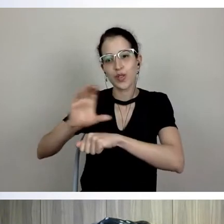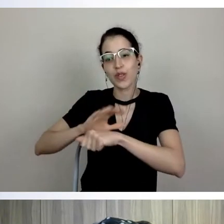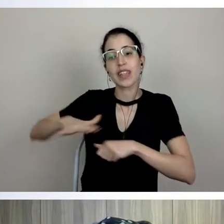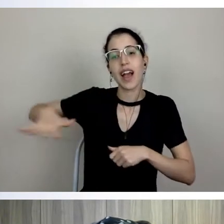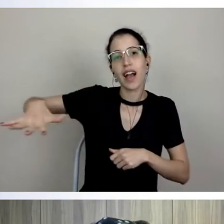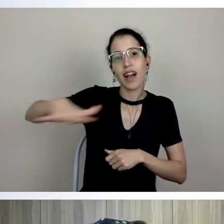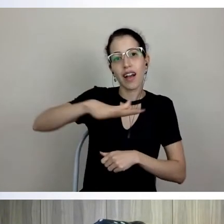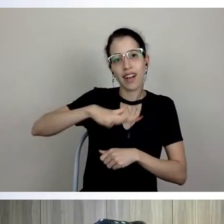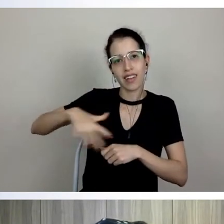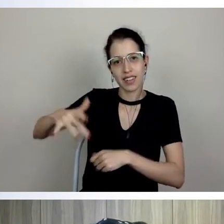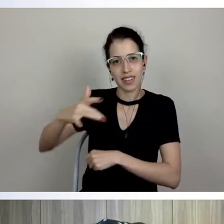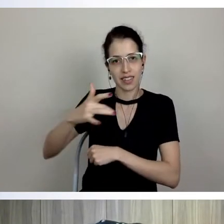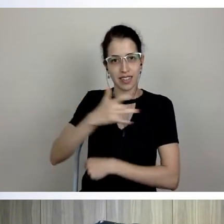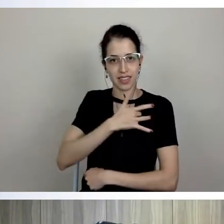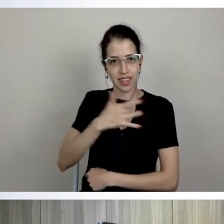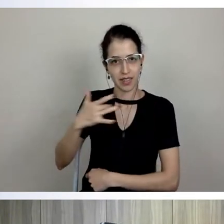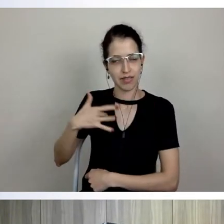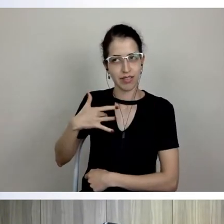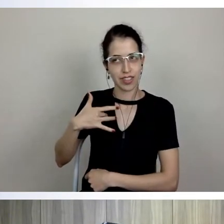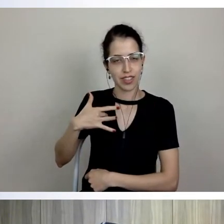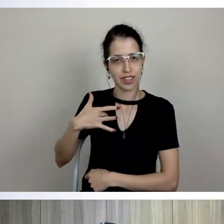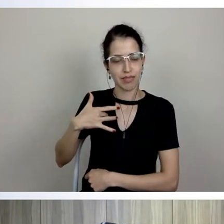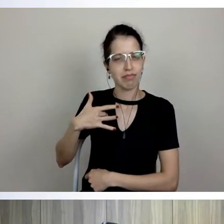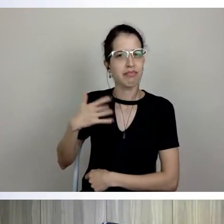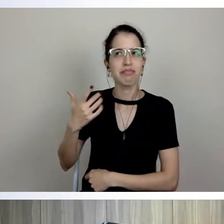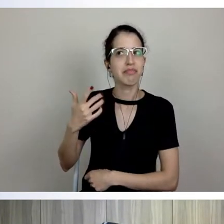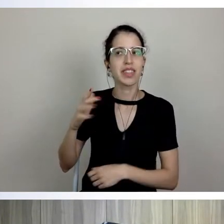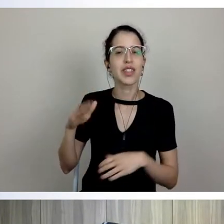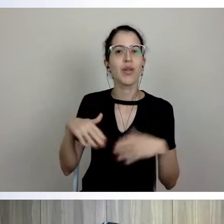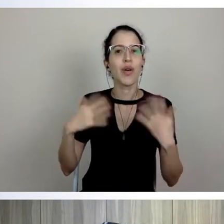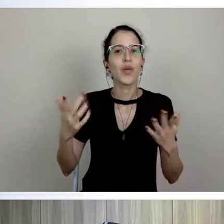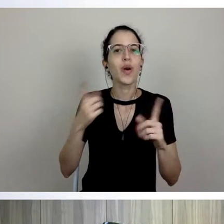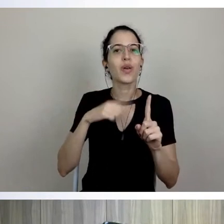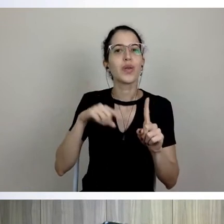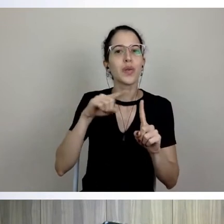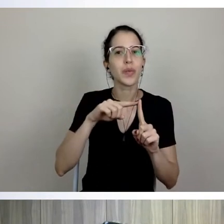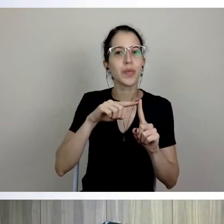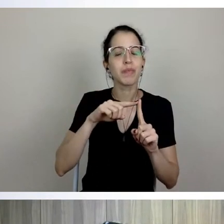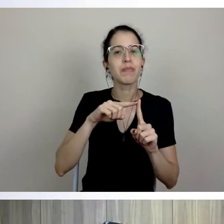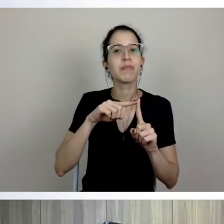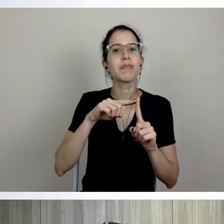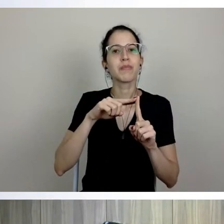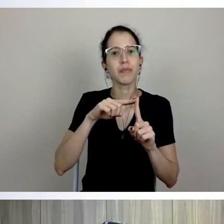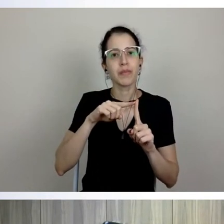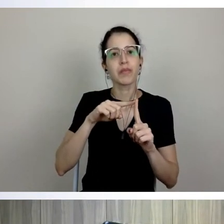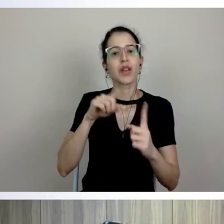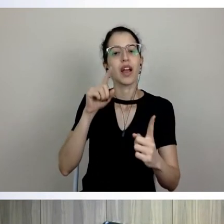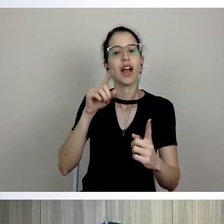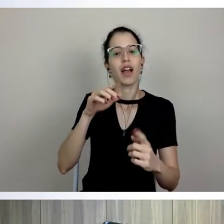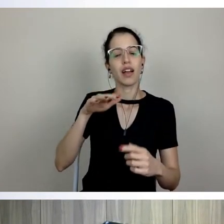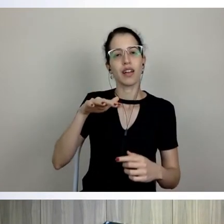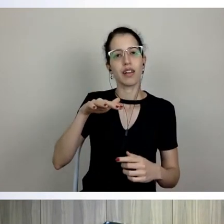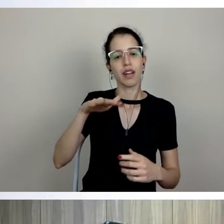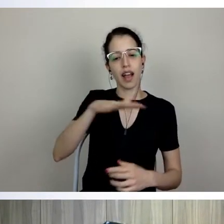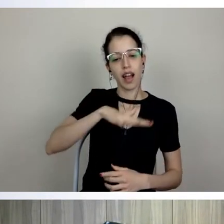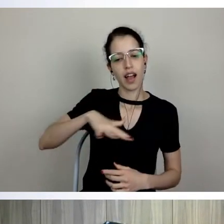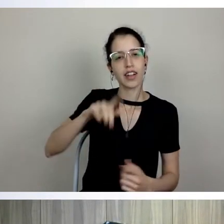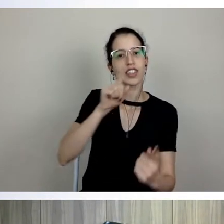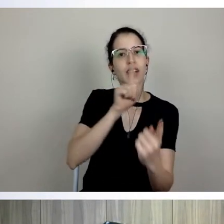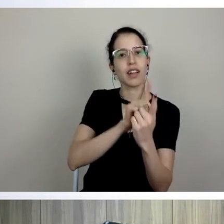mas qual é o espírito? O sentido da descompressão da rede, do atendimento integral de